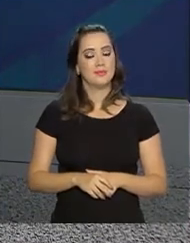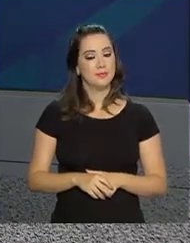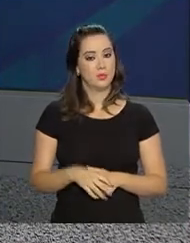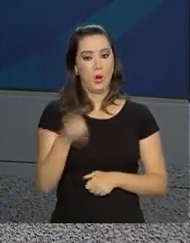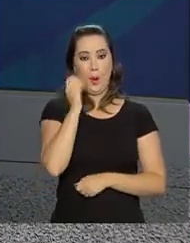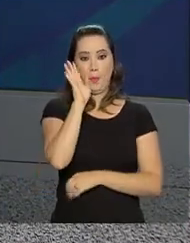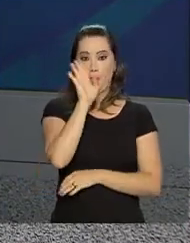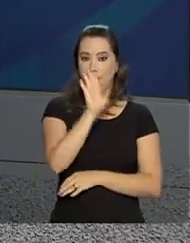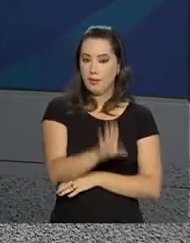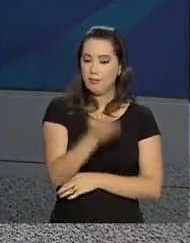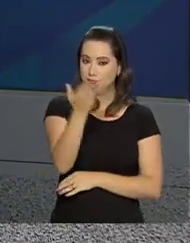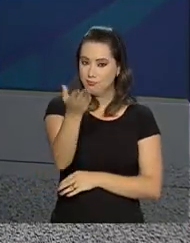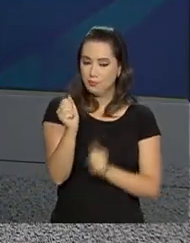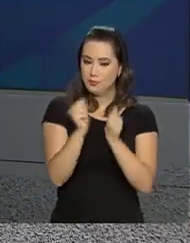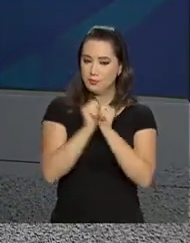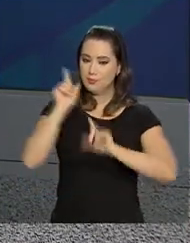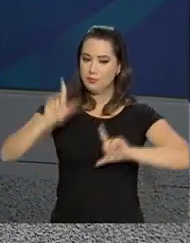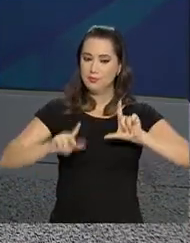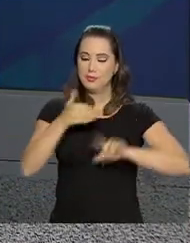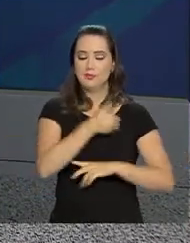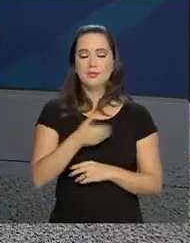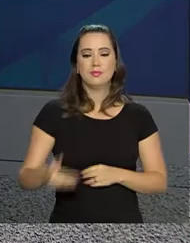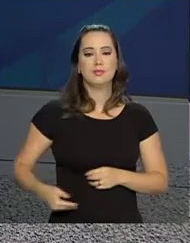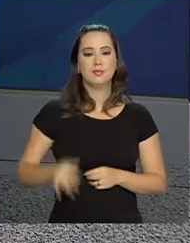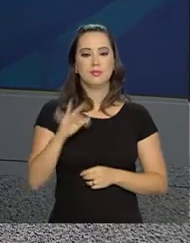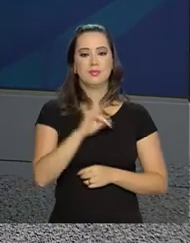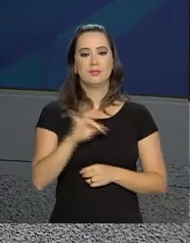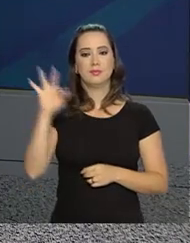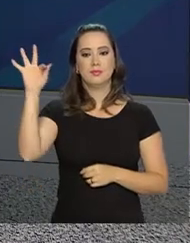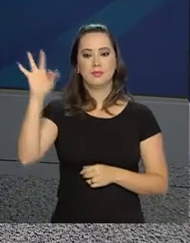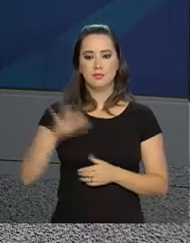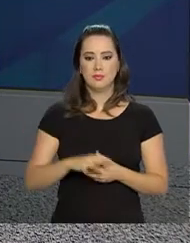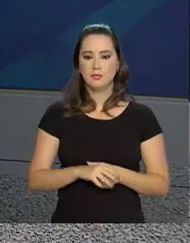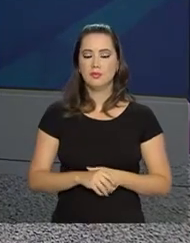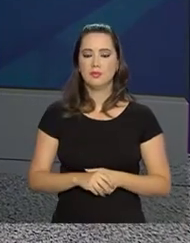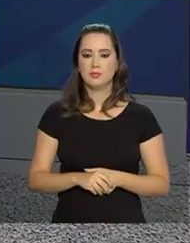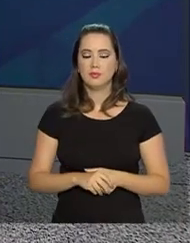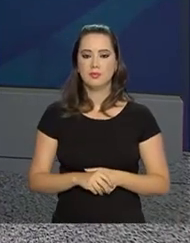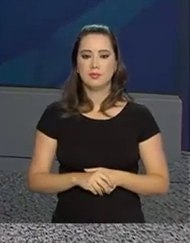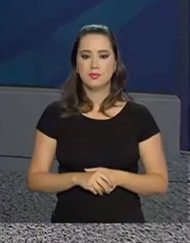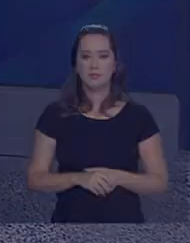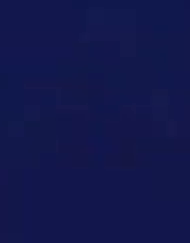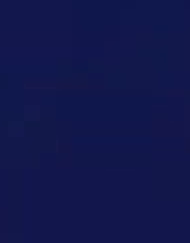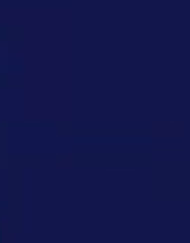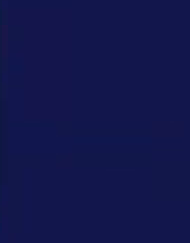Uma boa tarde para você e continue com a gente aqui na NBR, a TV do governo federal.